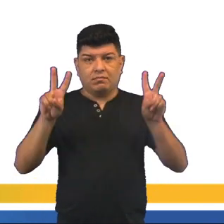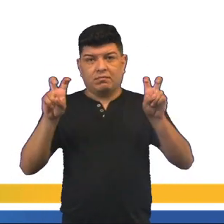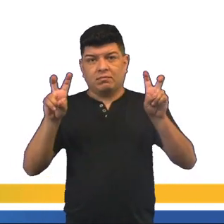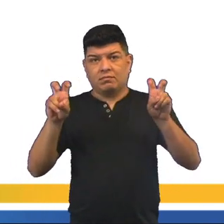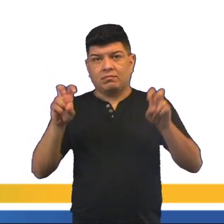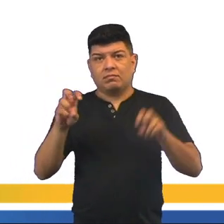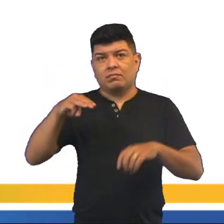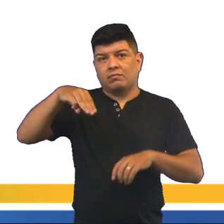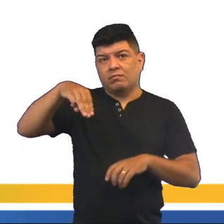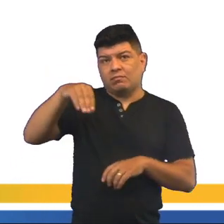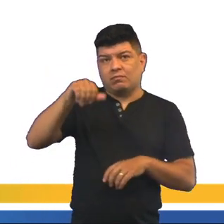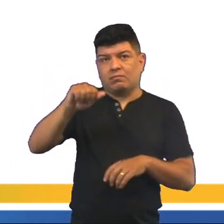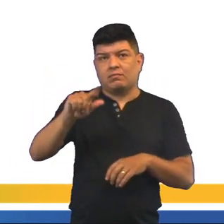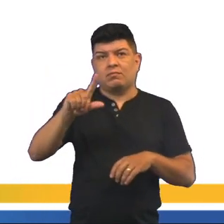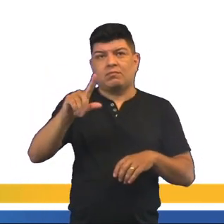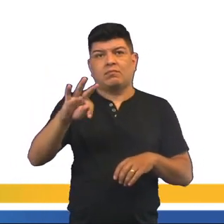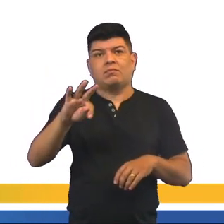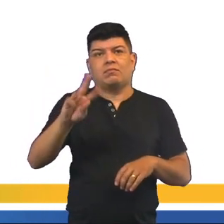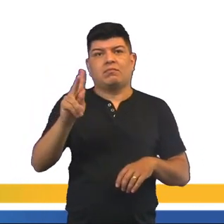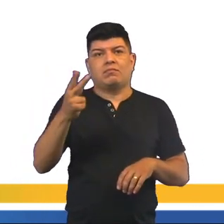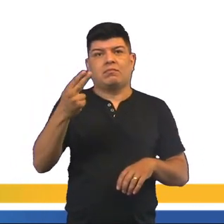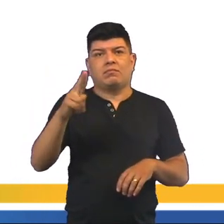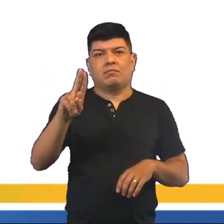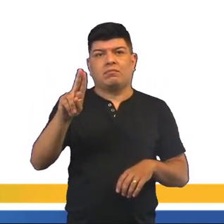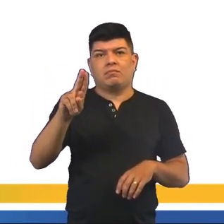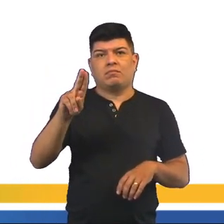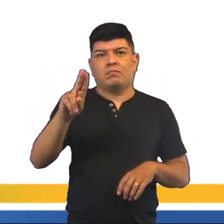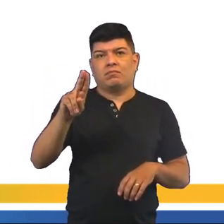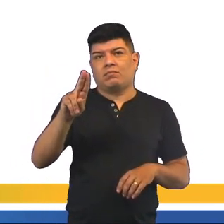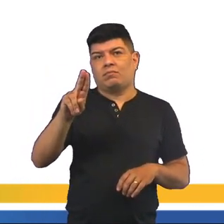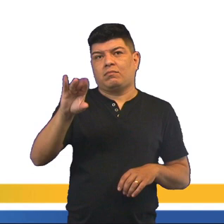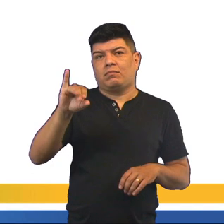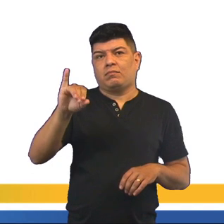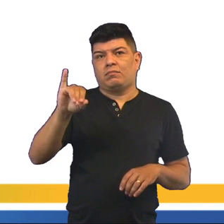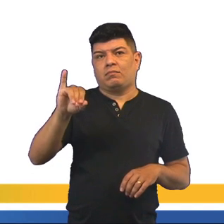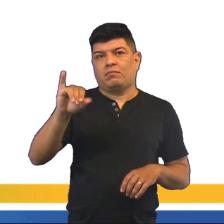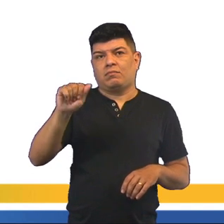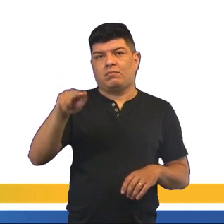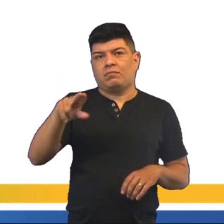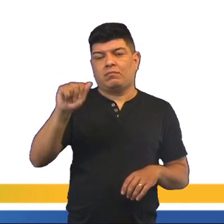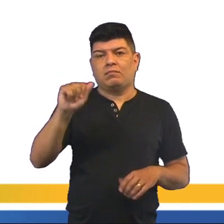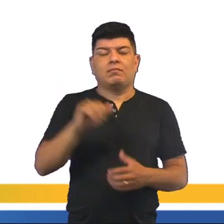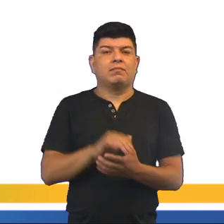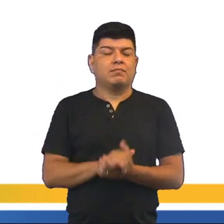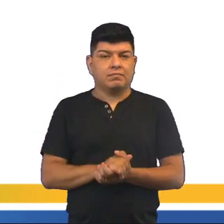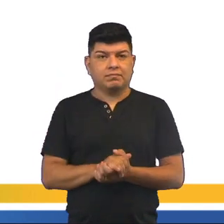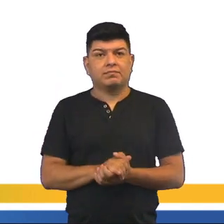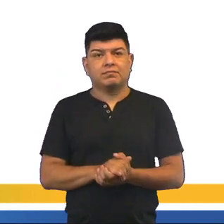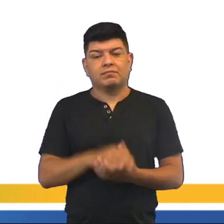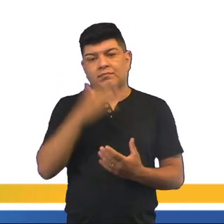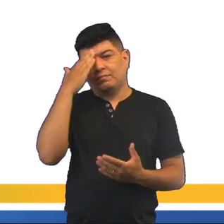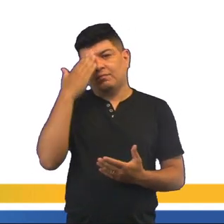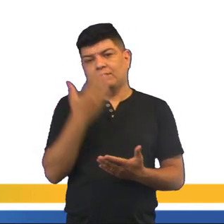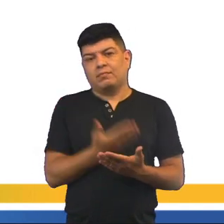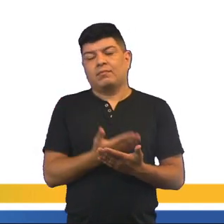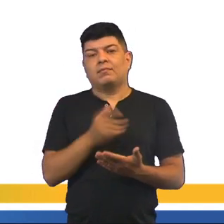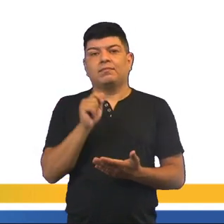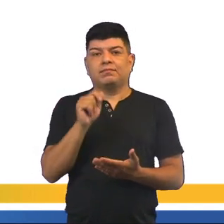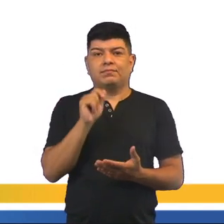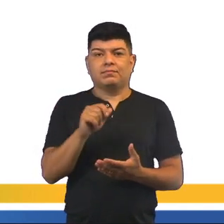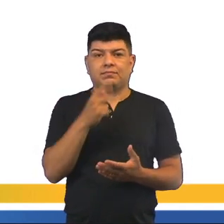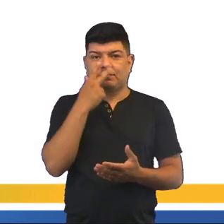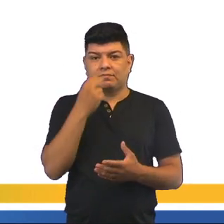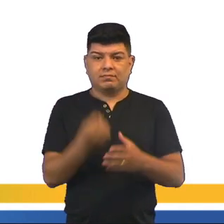Malthusiana, também chamada de teoria de Malthus. De acordo com a teoria Malthusiana, ele acreditava que a